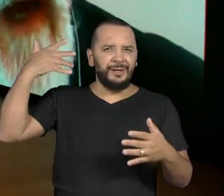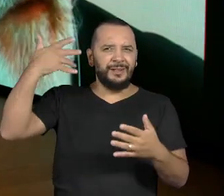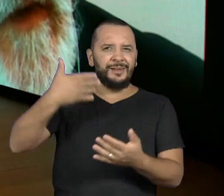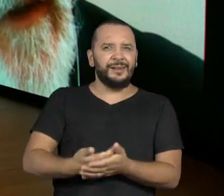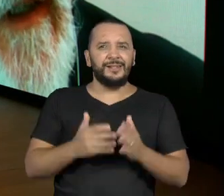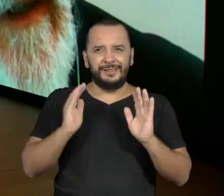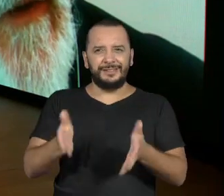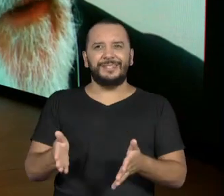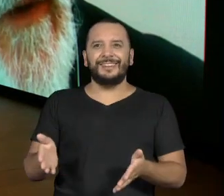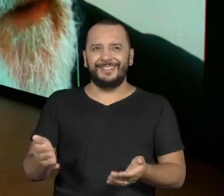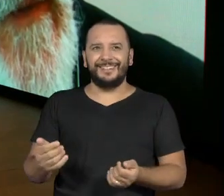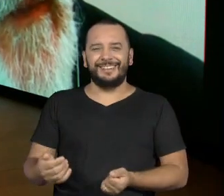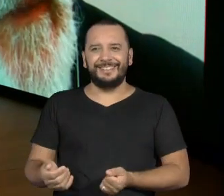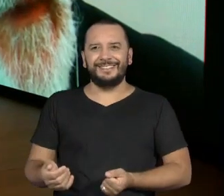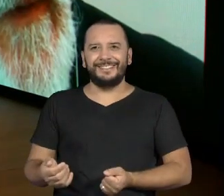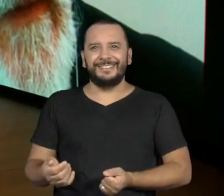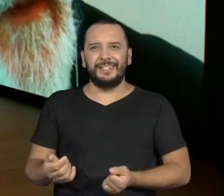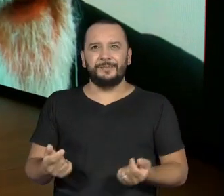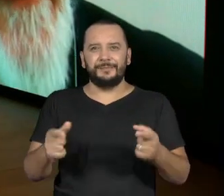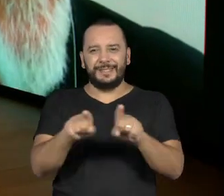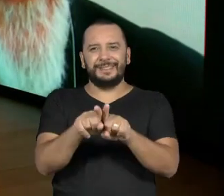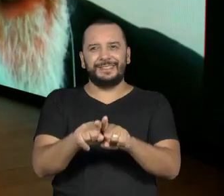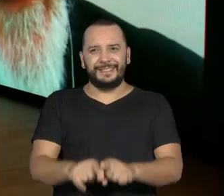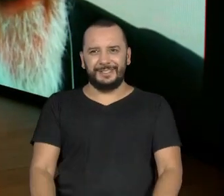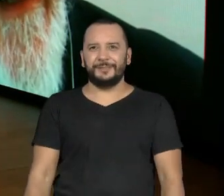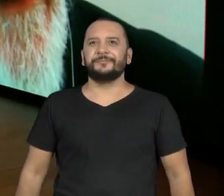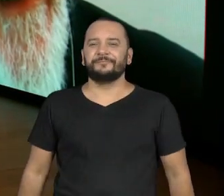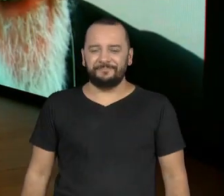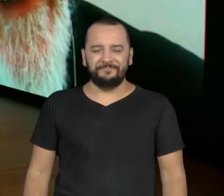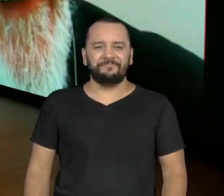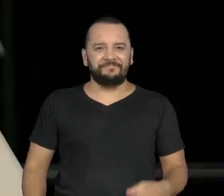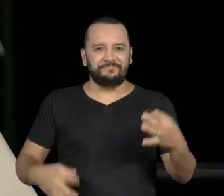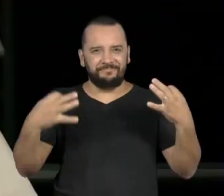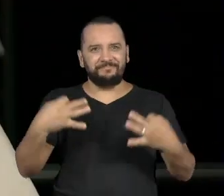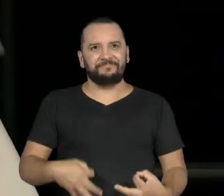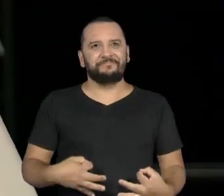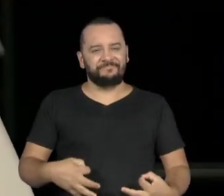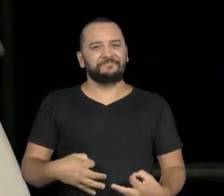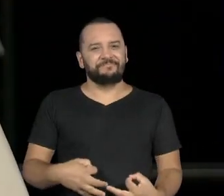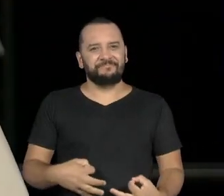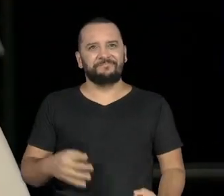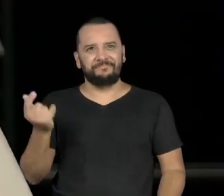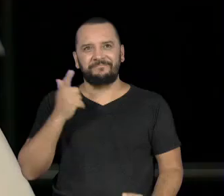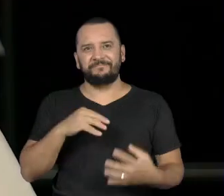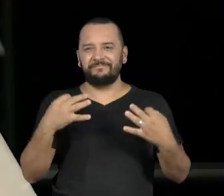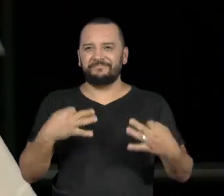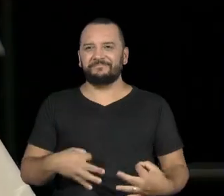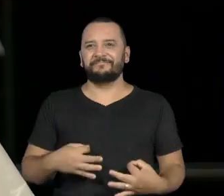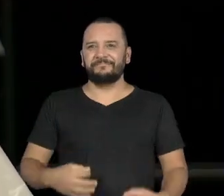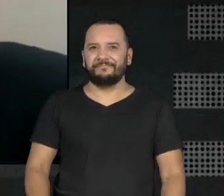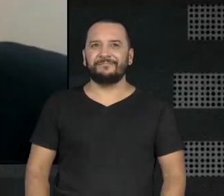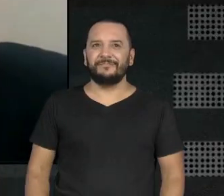É uma parceria. vida e no... É, que deu certo. Uma parceria que É outro nível.